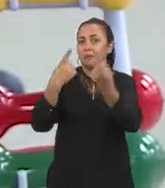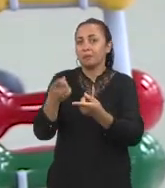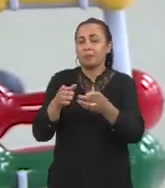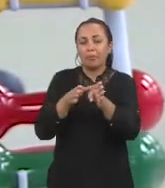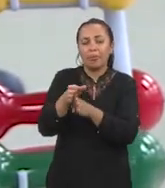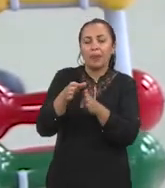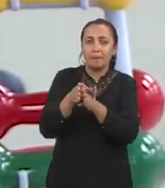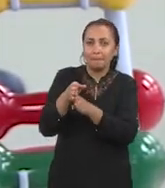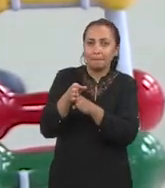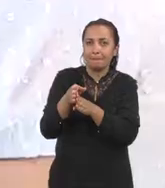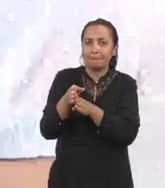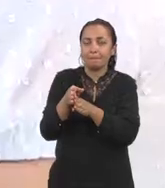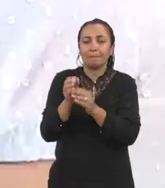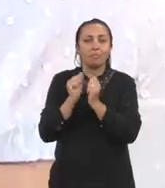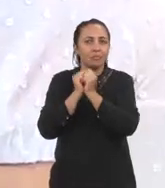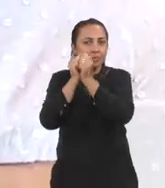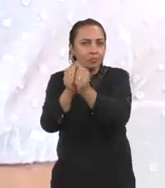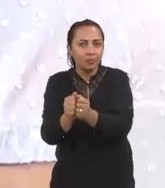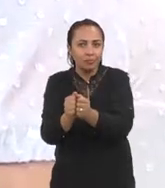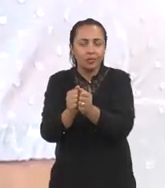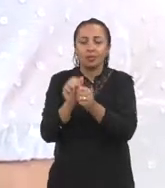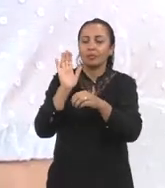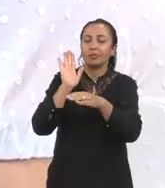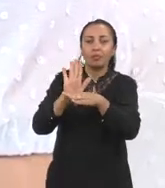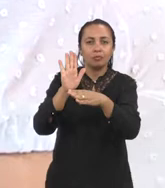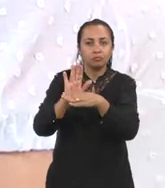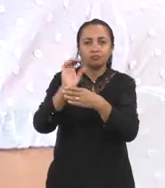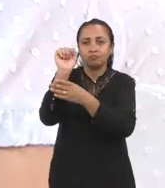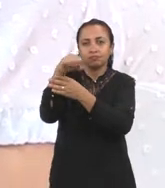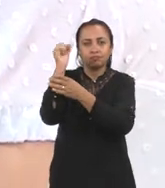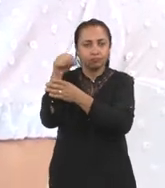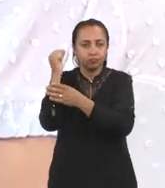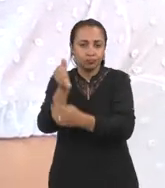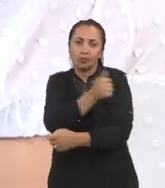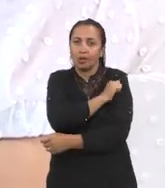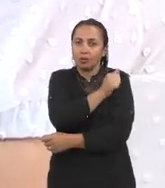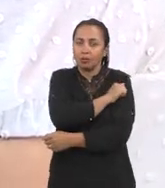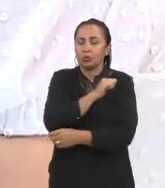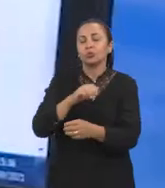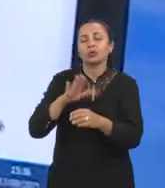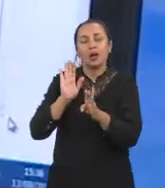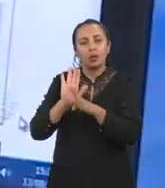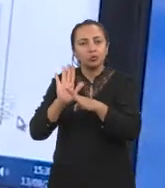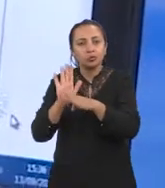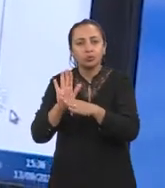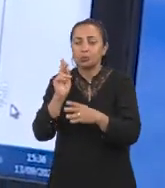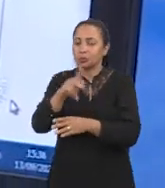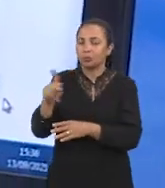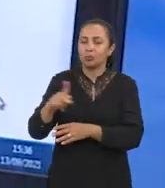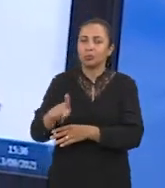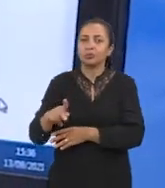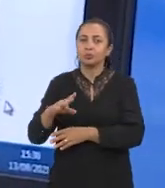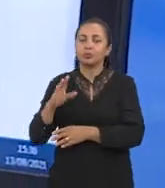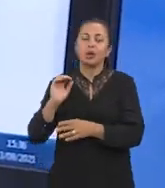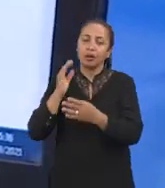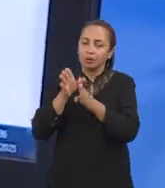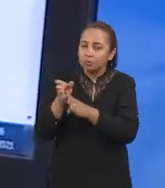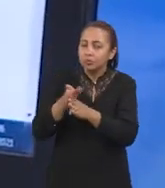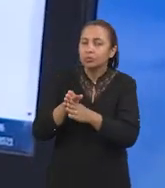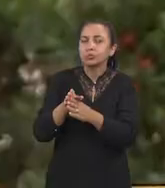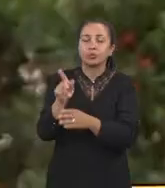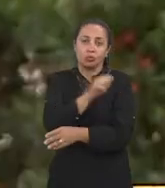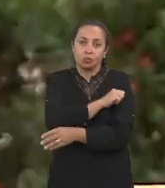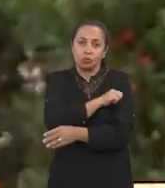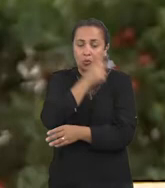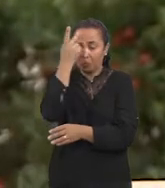orientações com alunos de fisioterapia que são orientados pelos professores, por nós, professores da